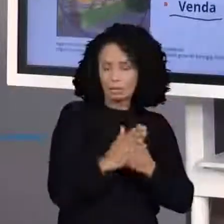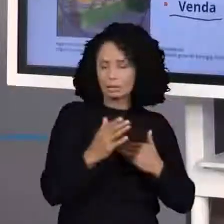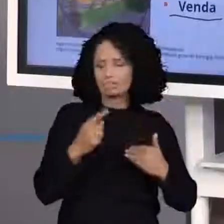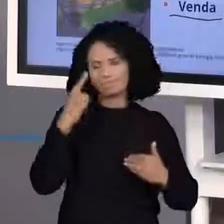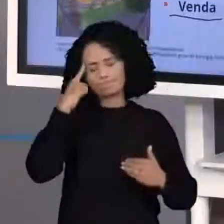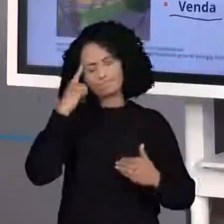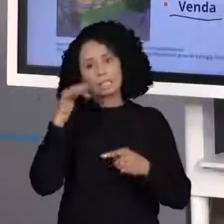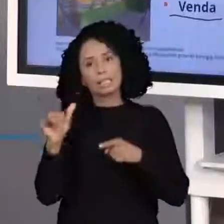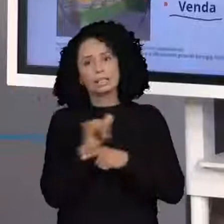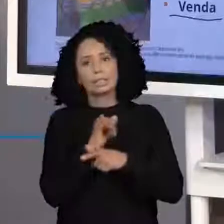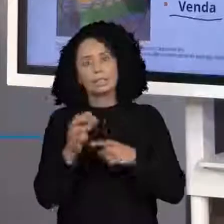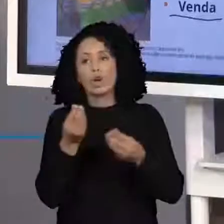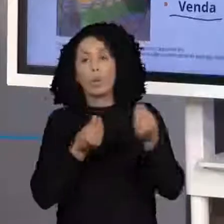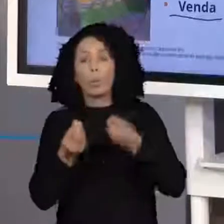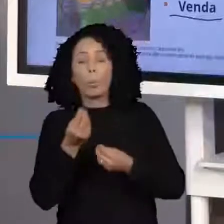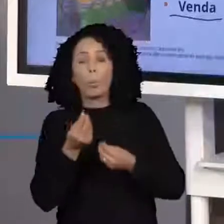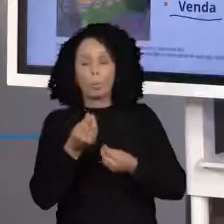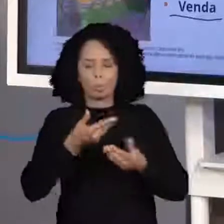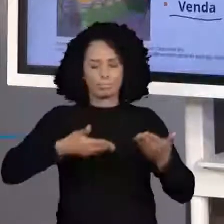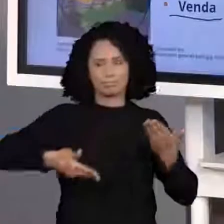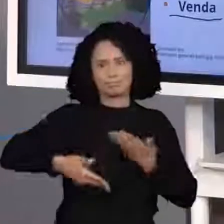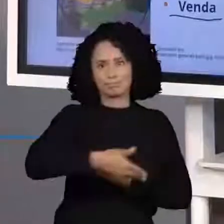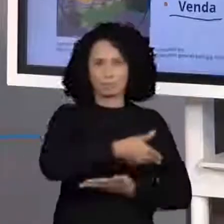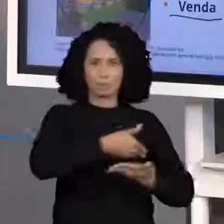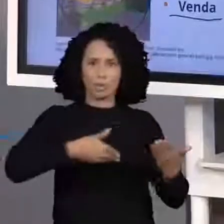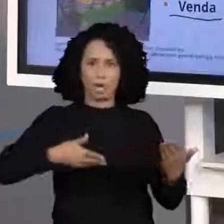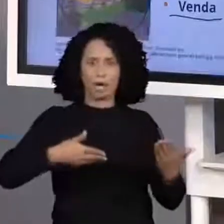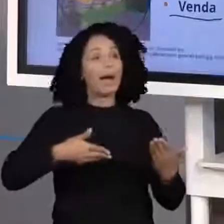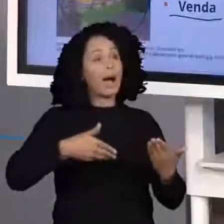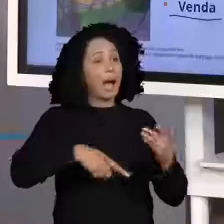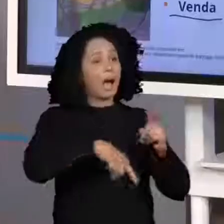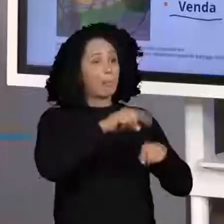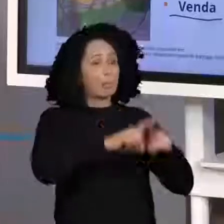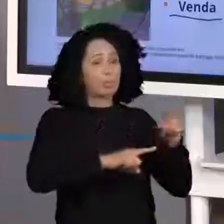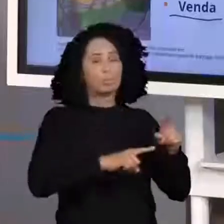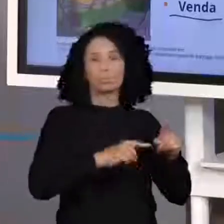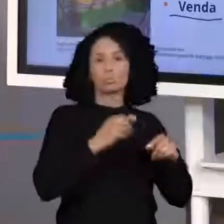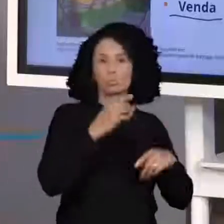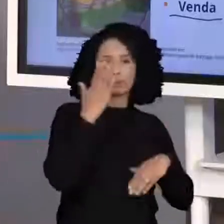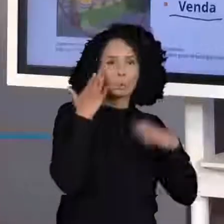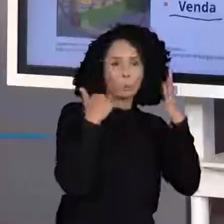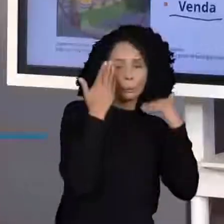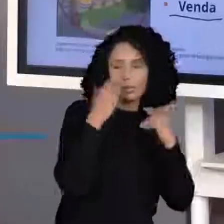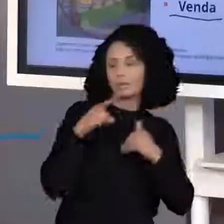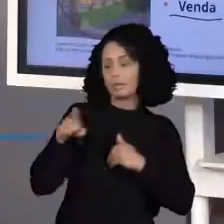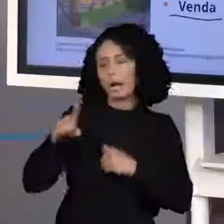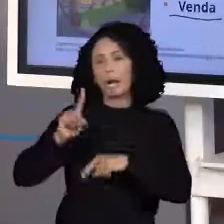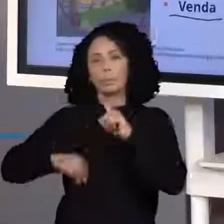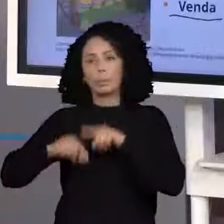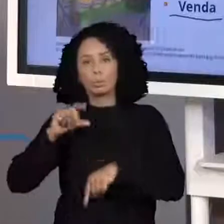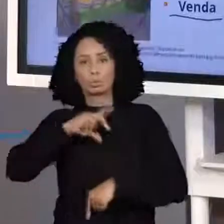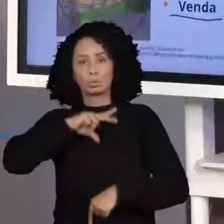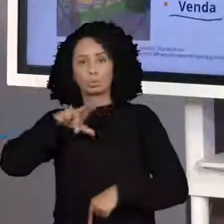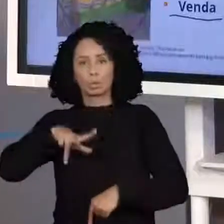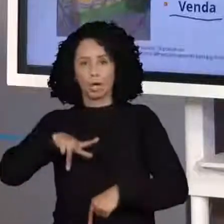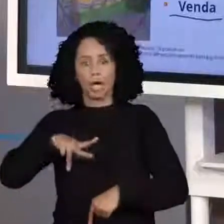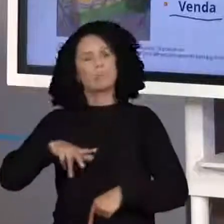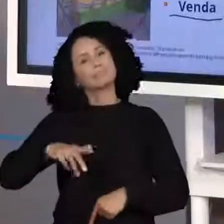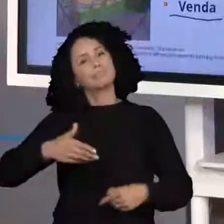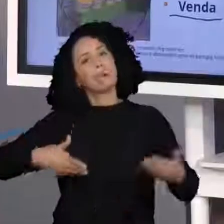essa valorização dos seus produtos. Então, cada um valorizava o seu produto e fazia a troca por outro produto.